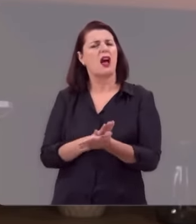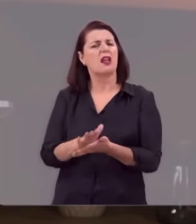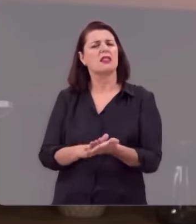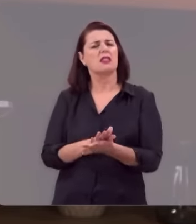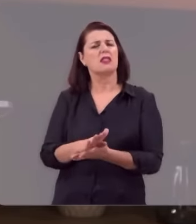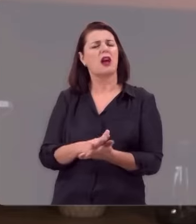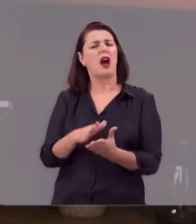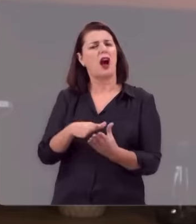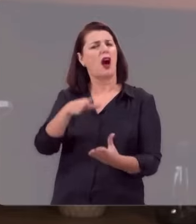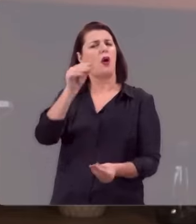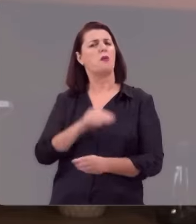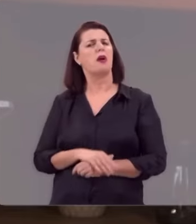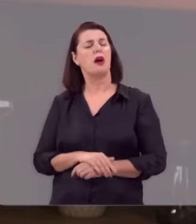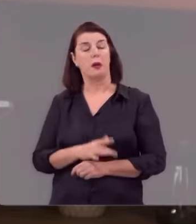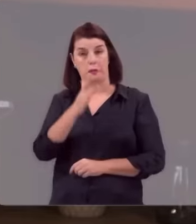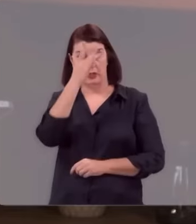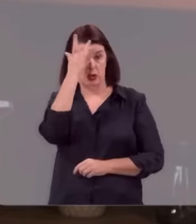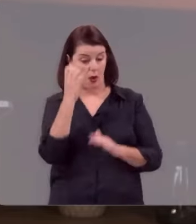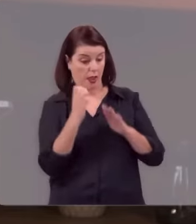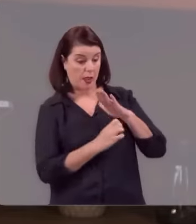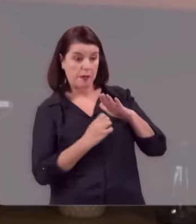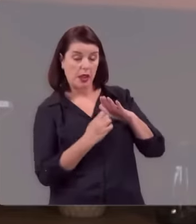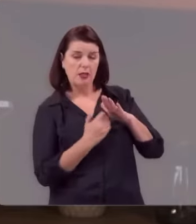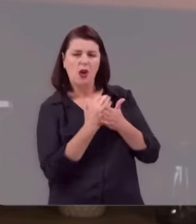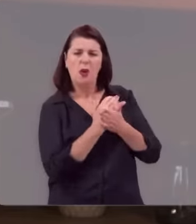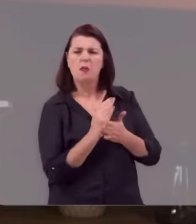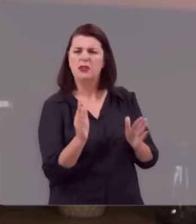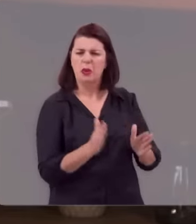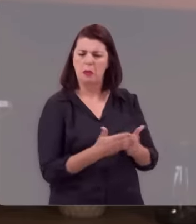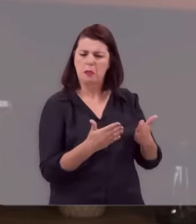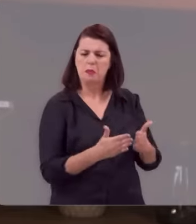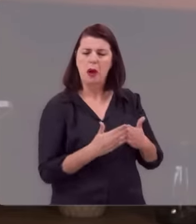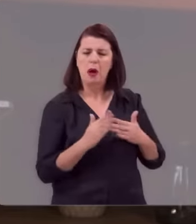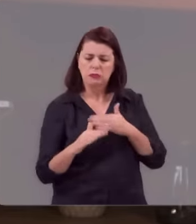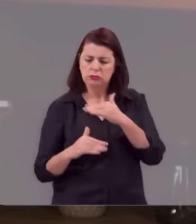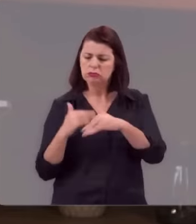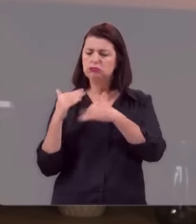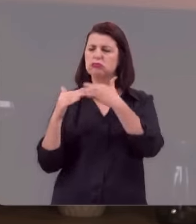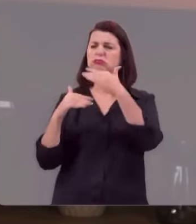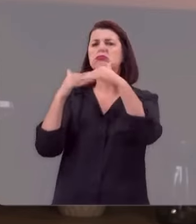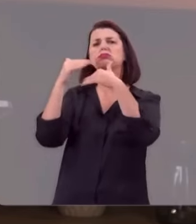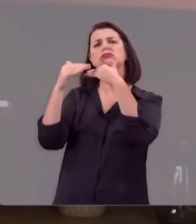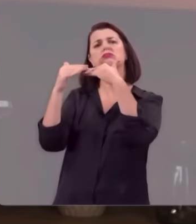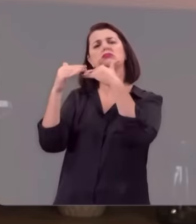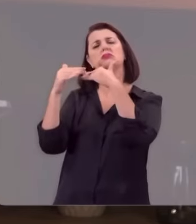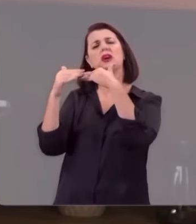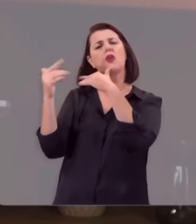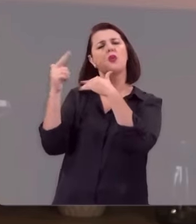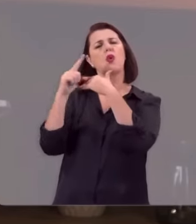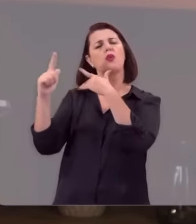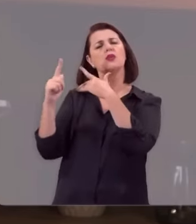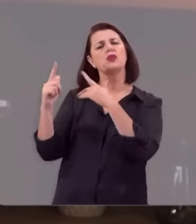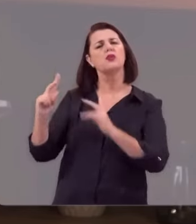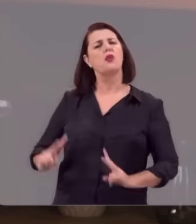Você tem empresários que começaram do zero e galgaram alturas excelsas do sucesso financeiro sem negociar princípios e valores.